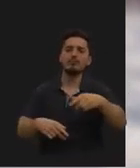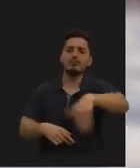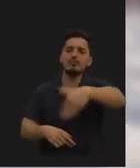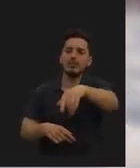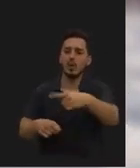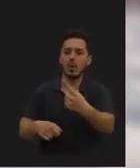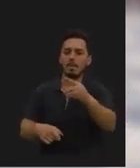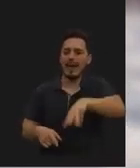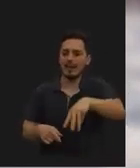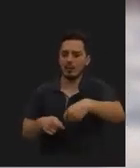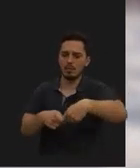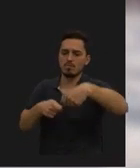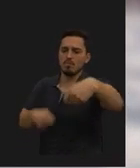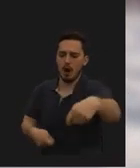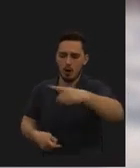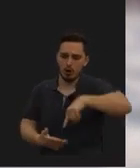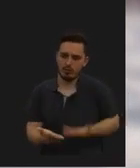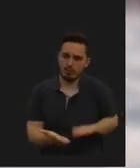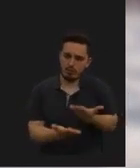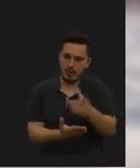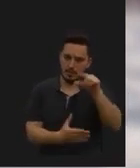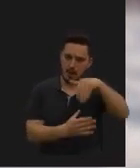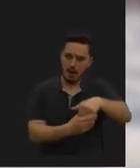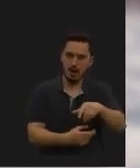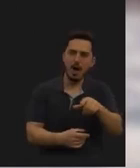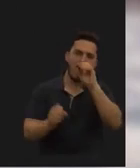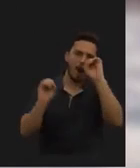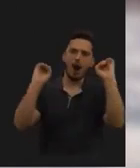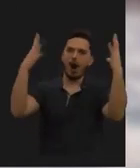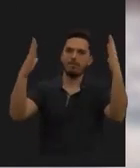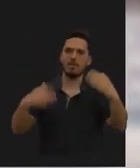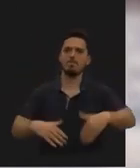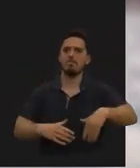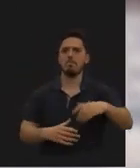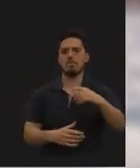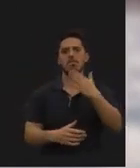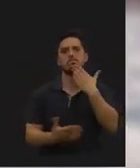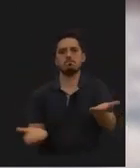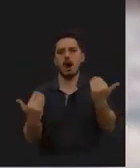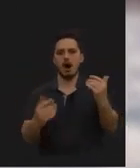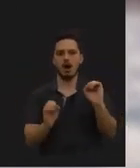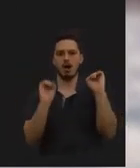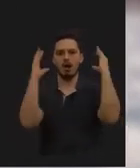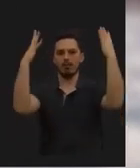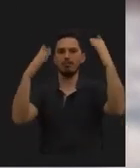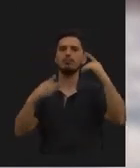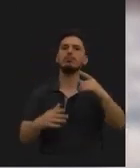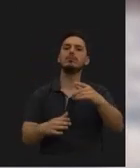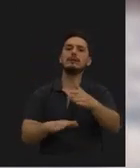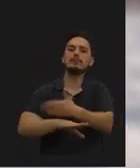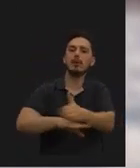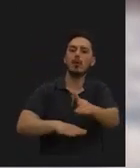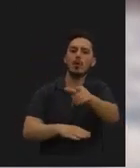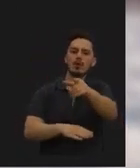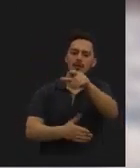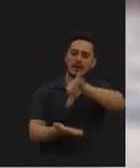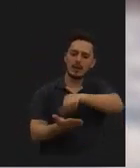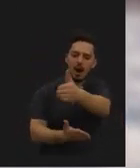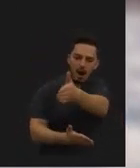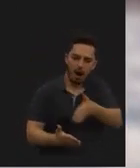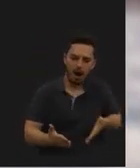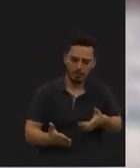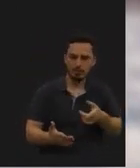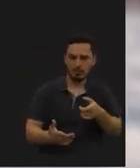passeios em cerca do metro, faz parte da nossa proposta, a arborização com mais árvores e de maior porte, substituindo o separador central e tendo